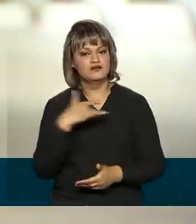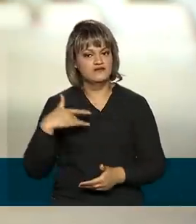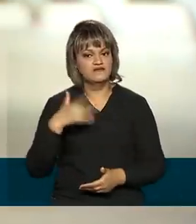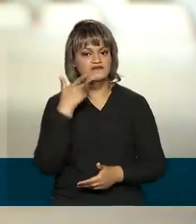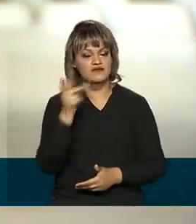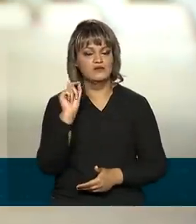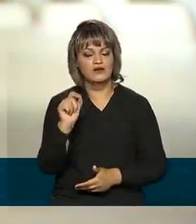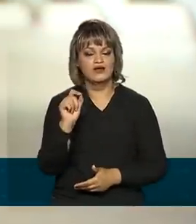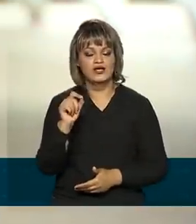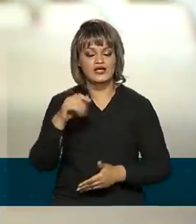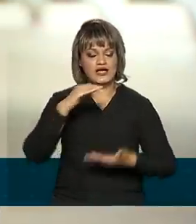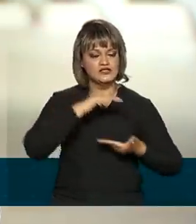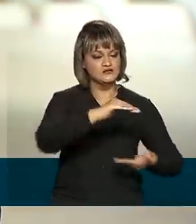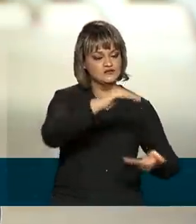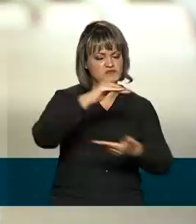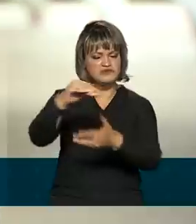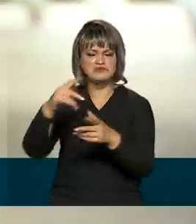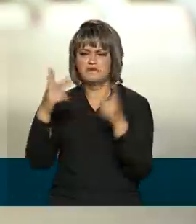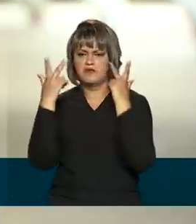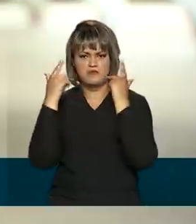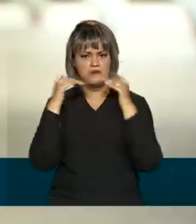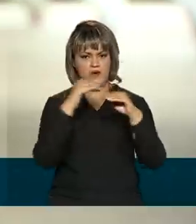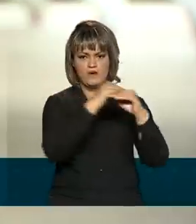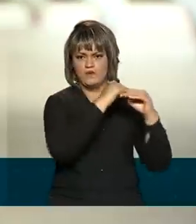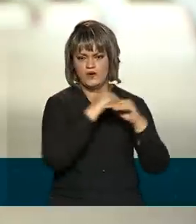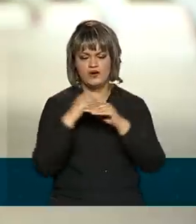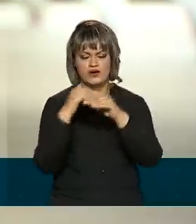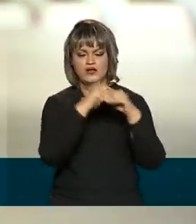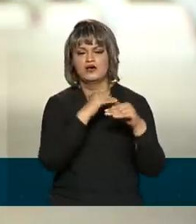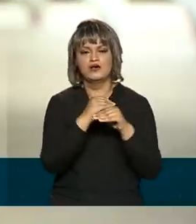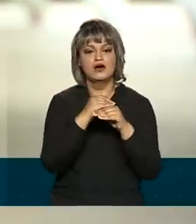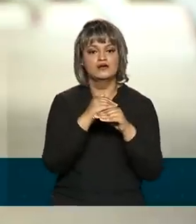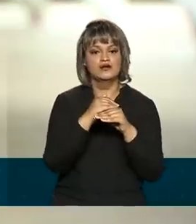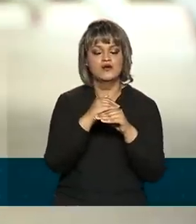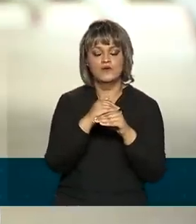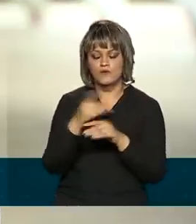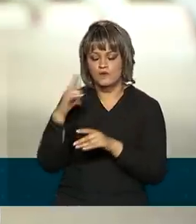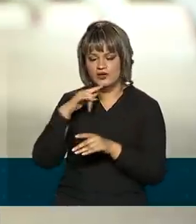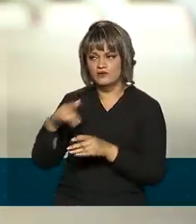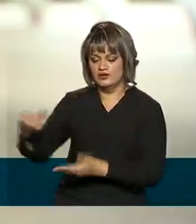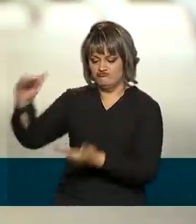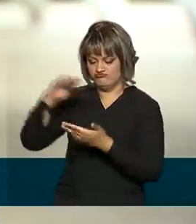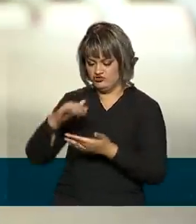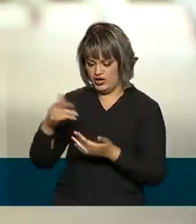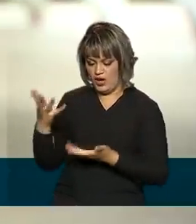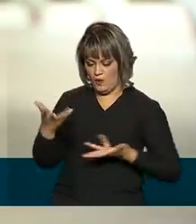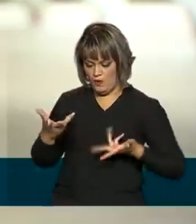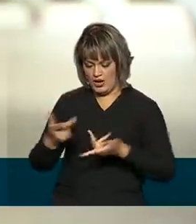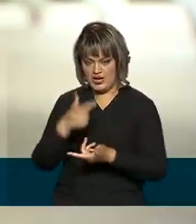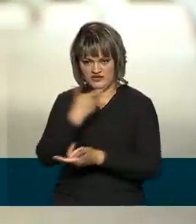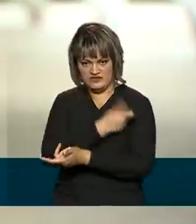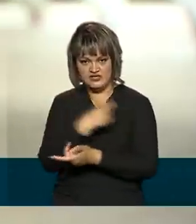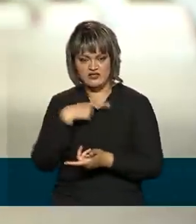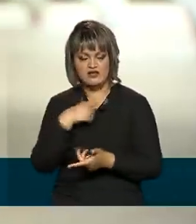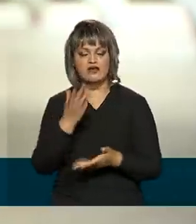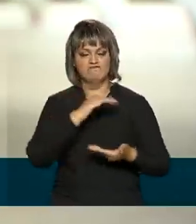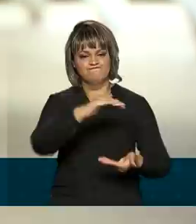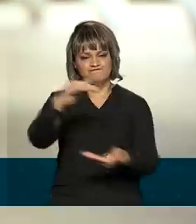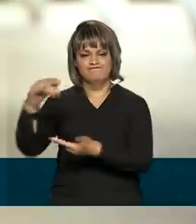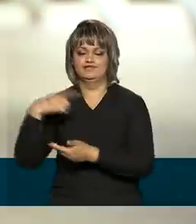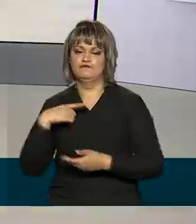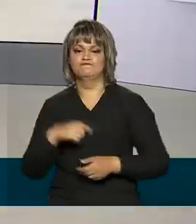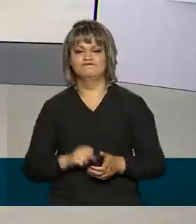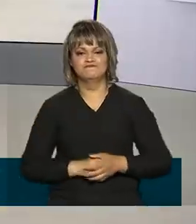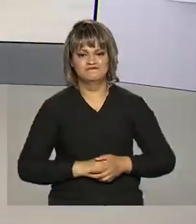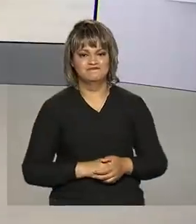a distribuição é feita de forma igualitária e proporcional após a checagem da qualidade dessas vacinas. Renata, com